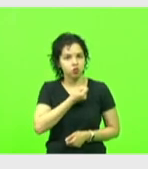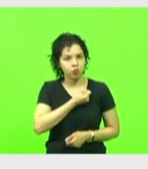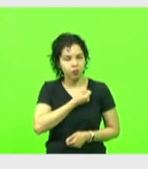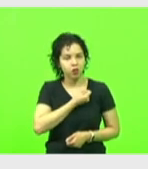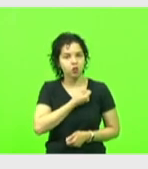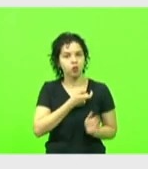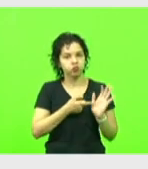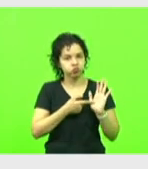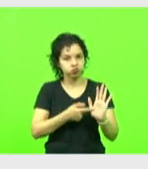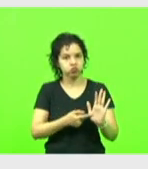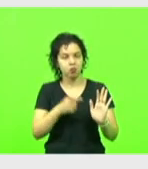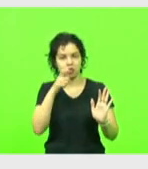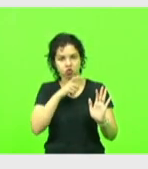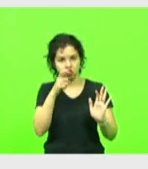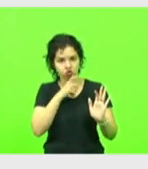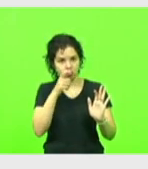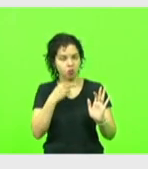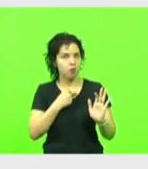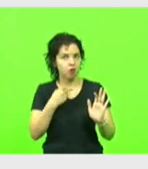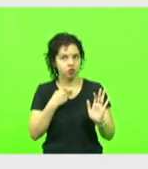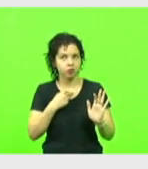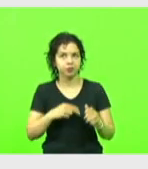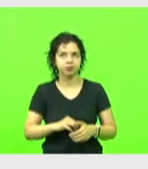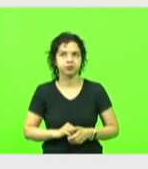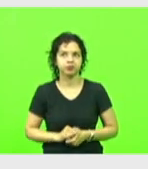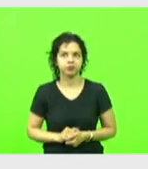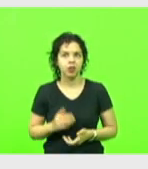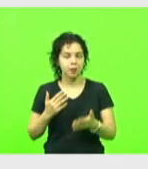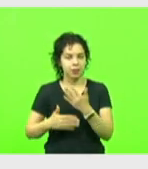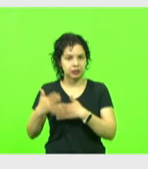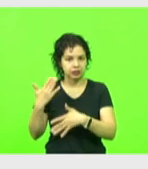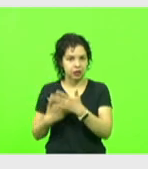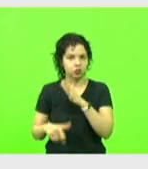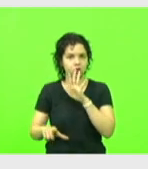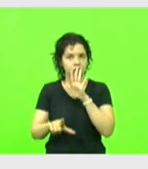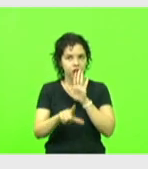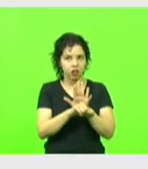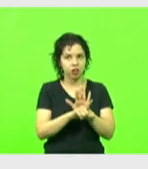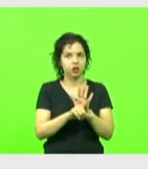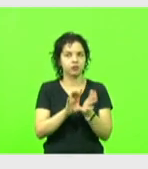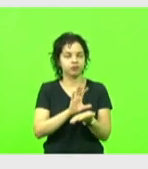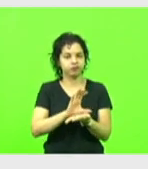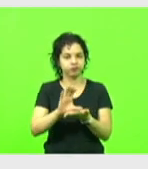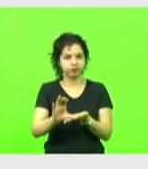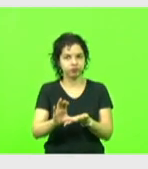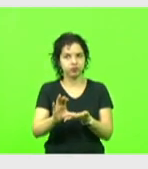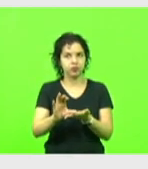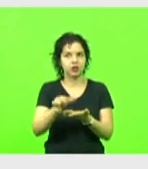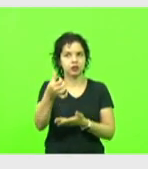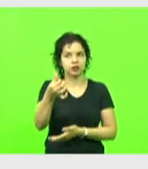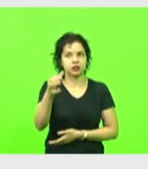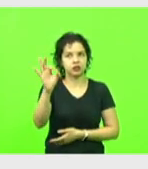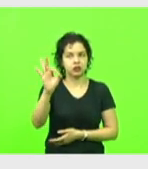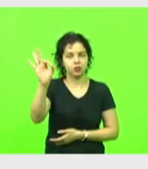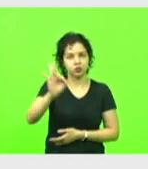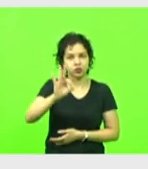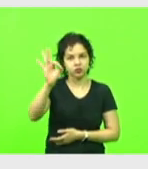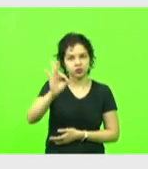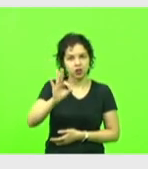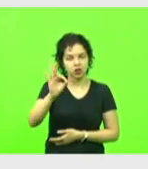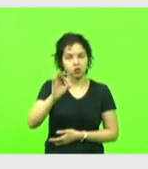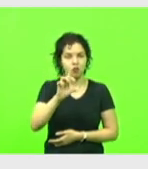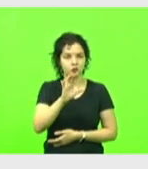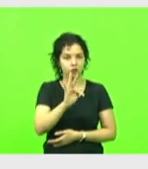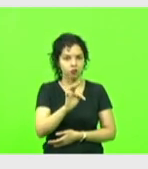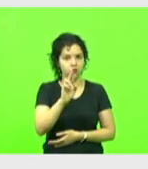Quando era, por lei, obrigado a aplicar no mínimo 60% do Fundeb com